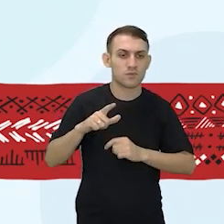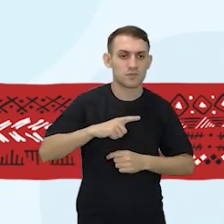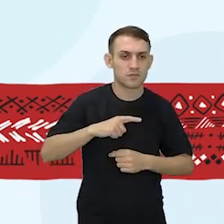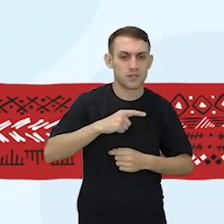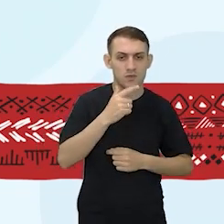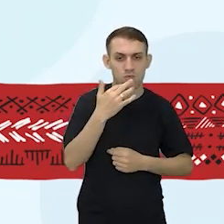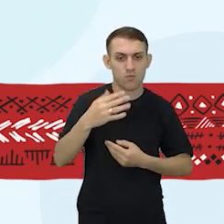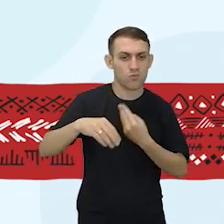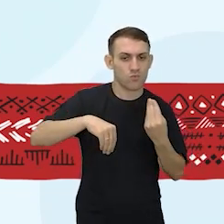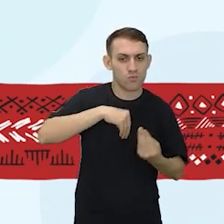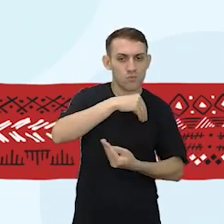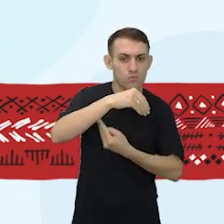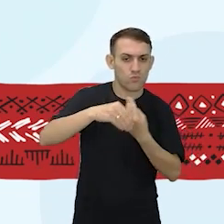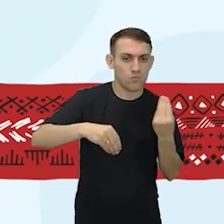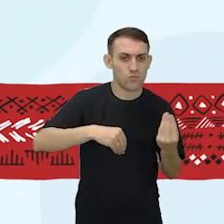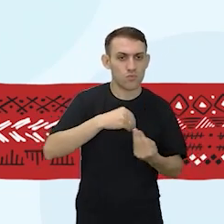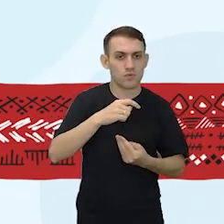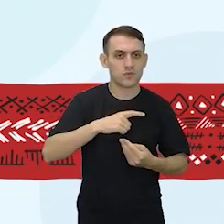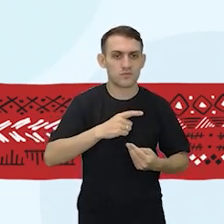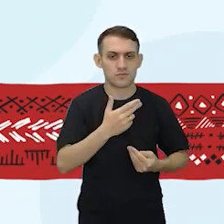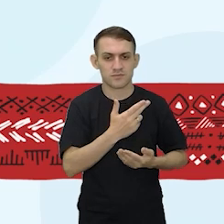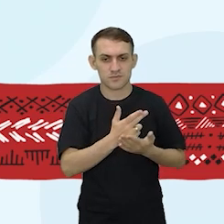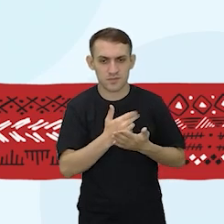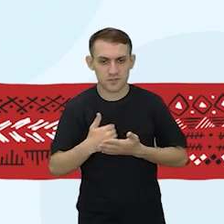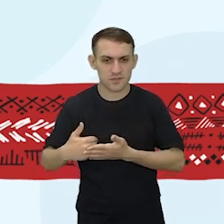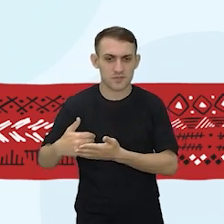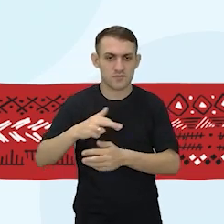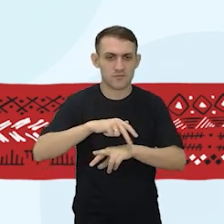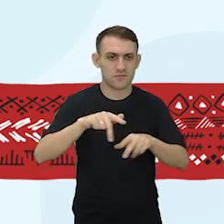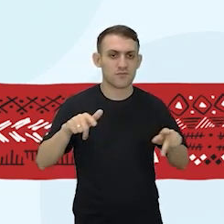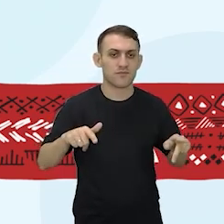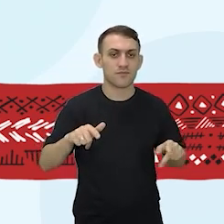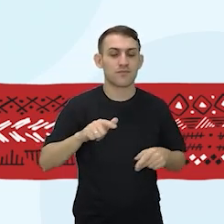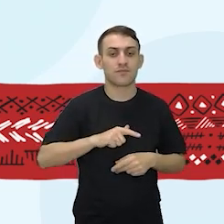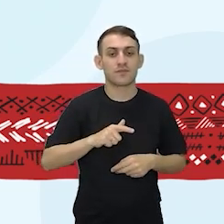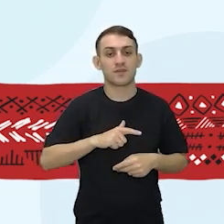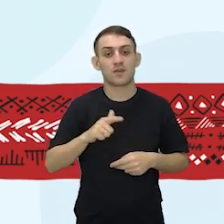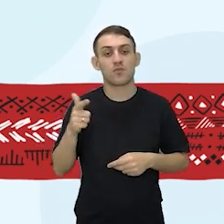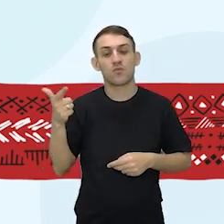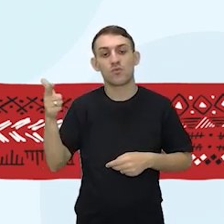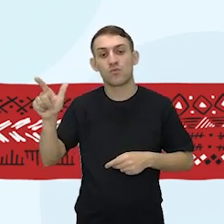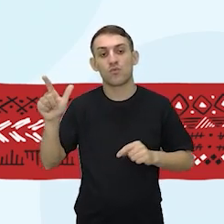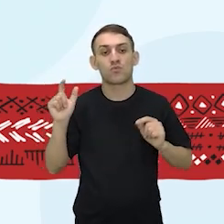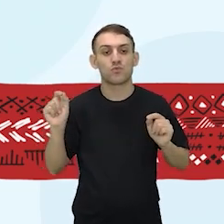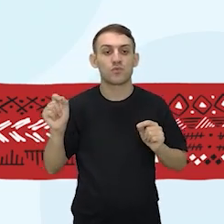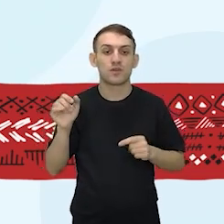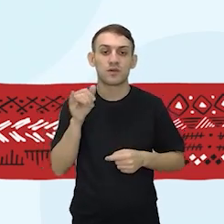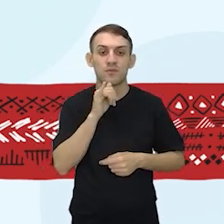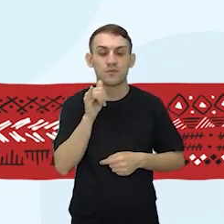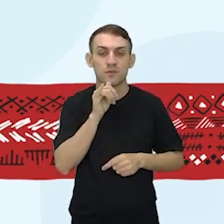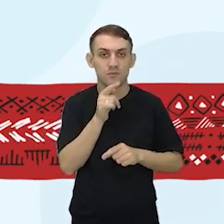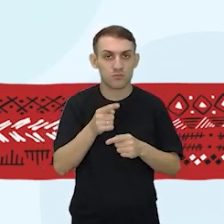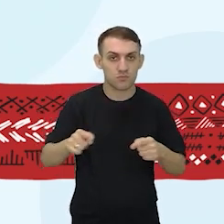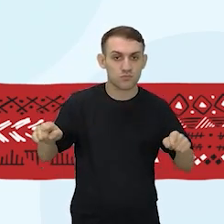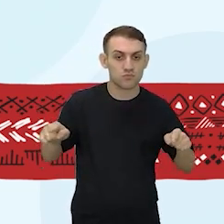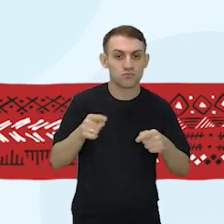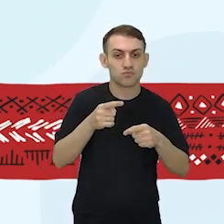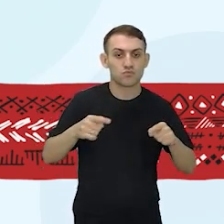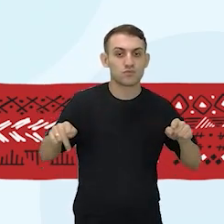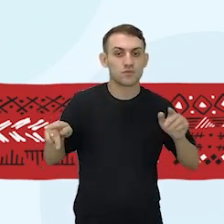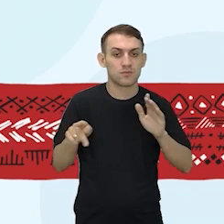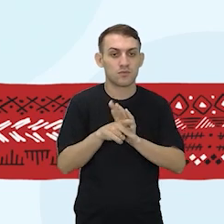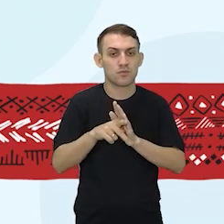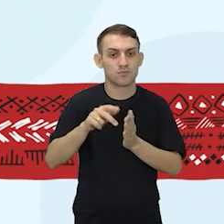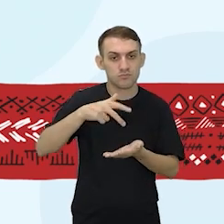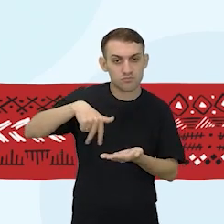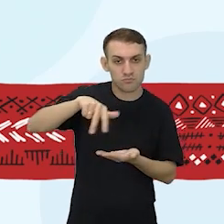coloridas, com formas geométricas, como a gente viu. Temos ali a parte da musicalidade e